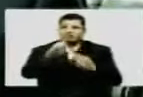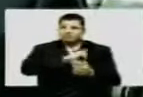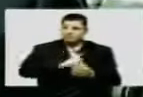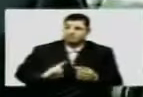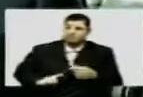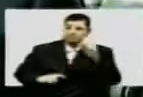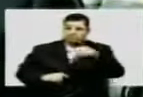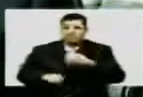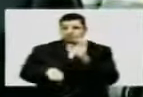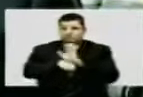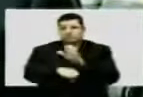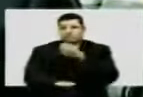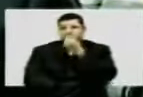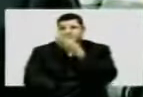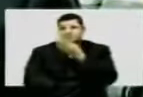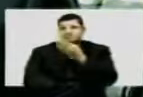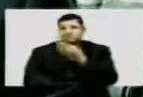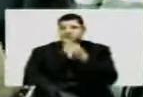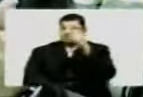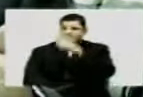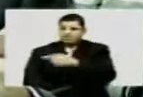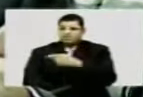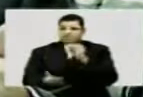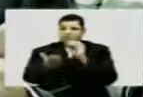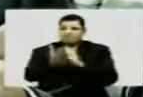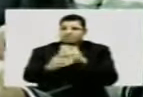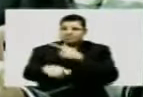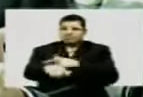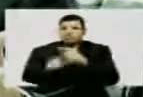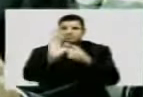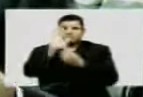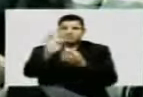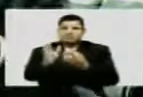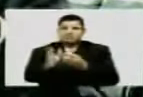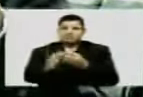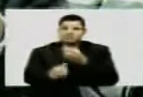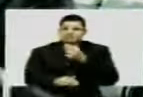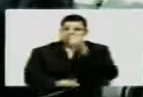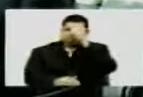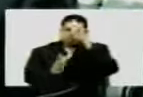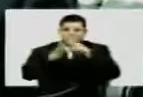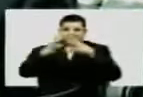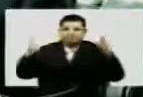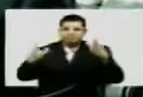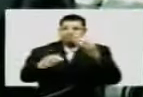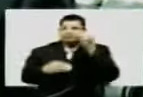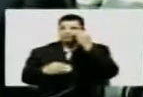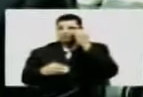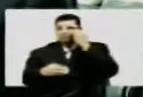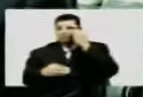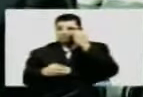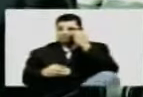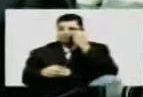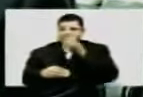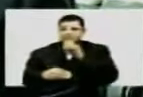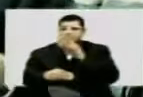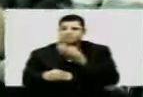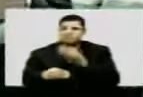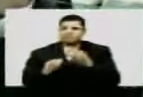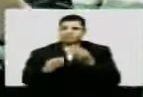os deputados aqui do Estado. Esse desrespeito denota uma fragilidade imensa do ponto de vista de gestão,